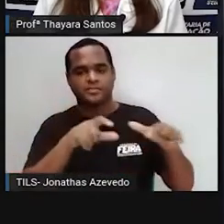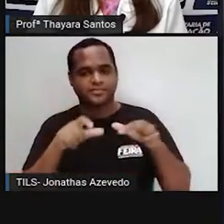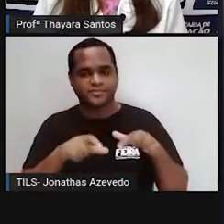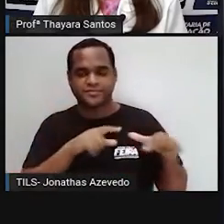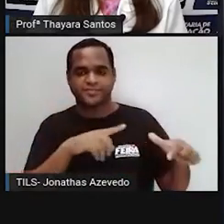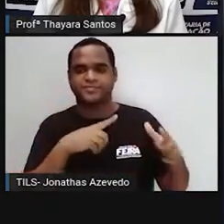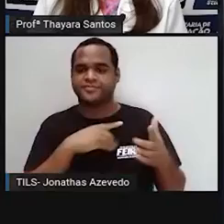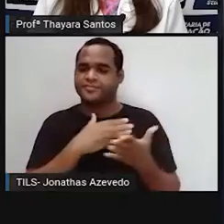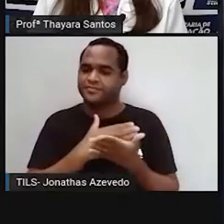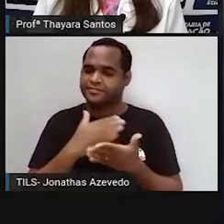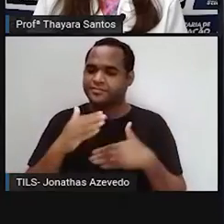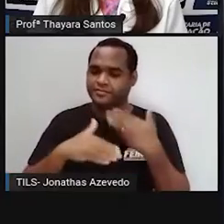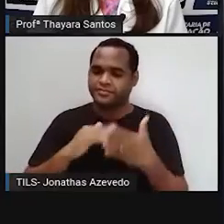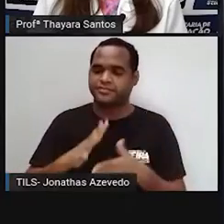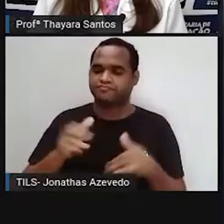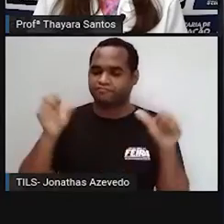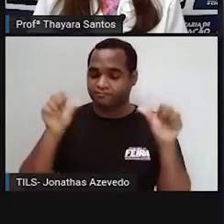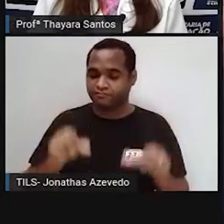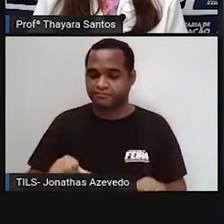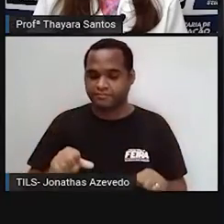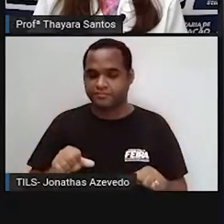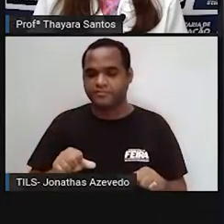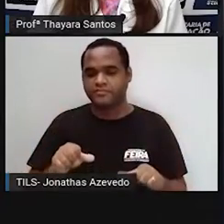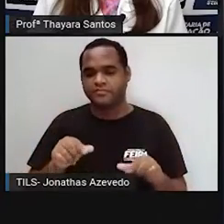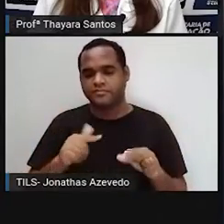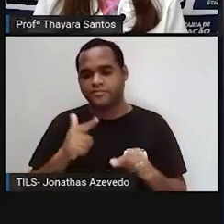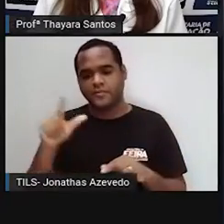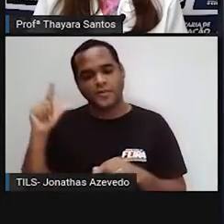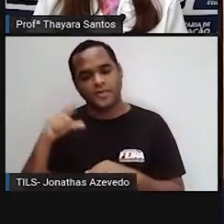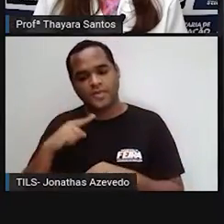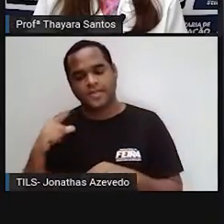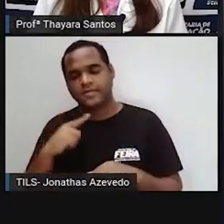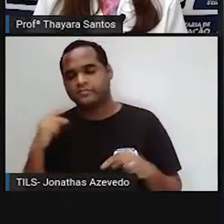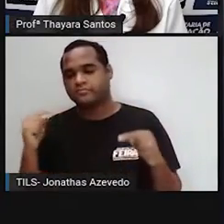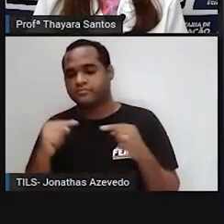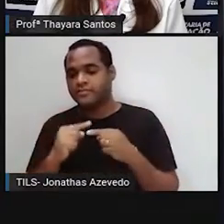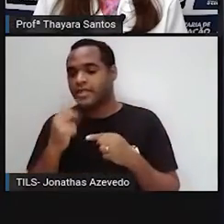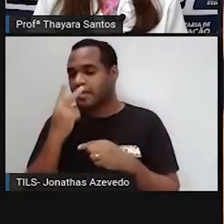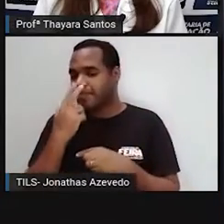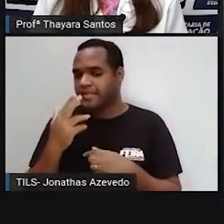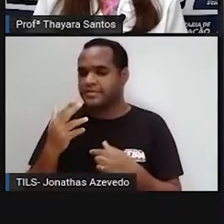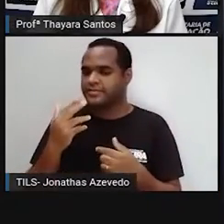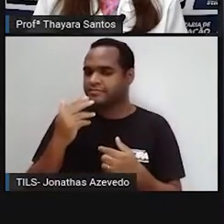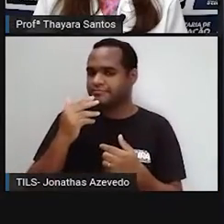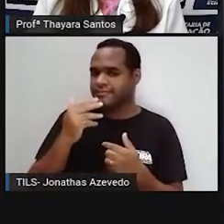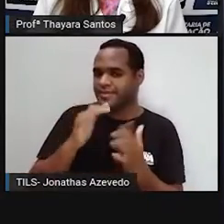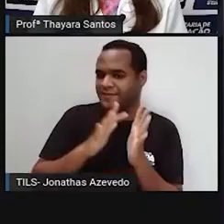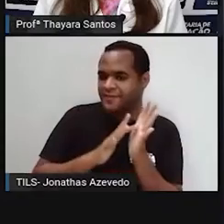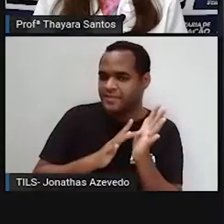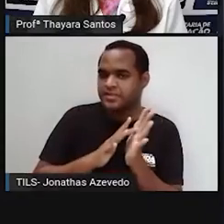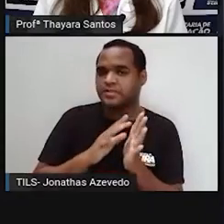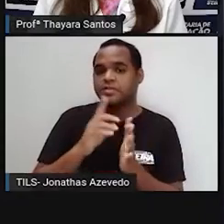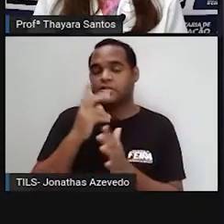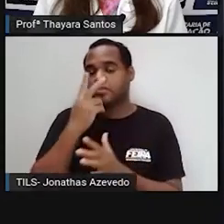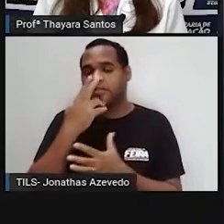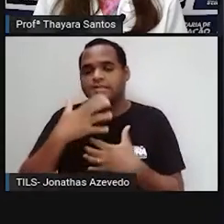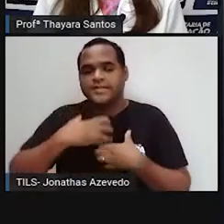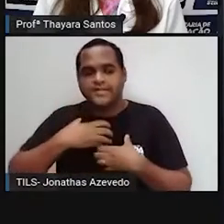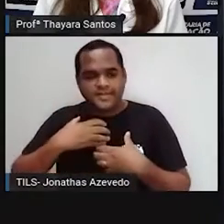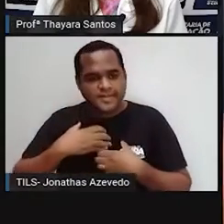a tendência é que isso piore. Além disso, né? A gente sentir esse calor exacerbado, esses